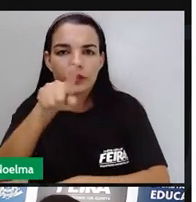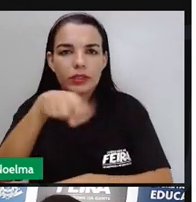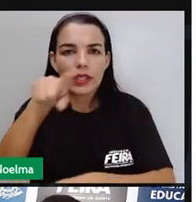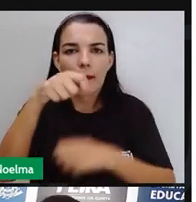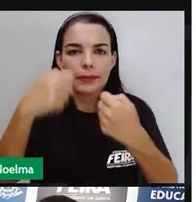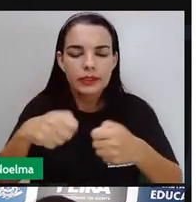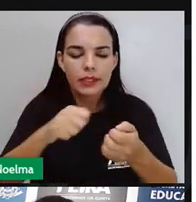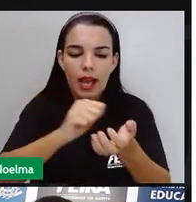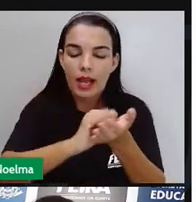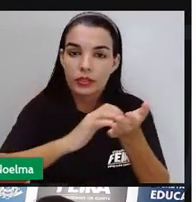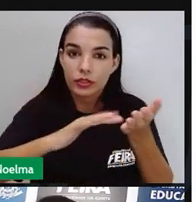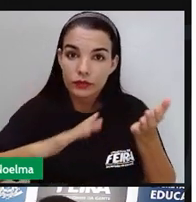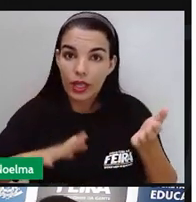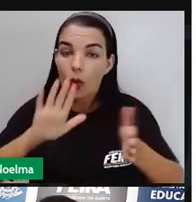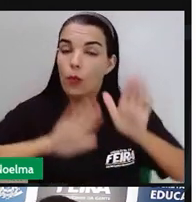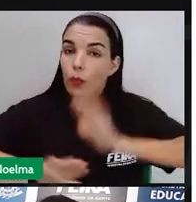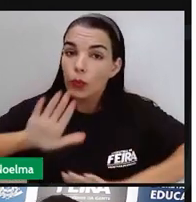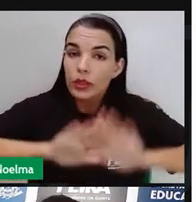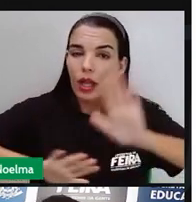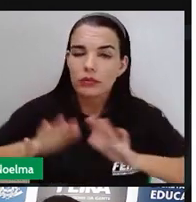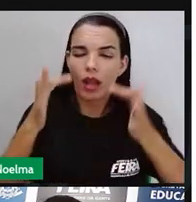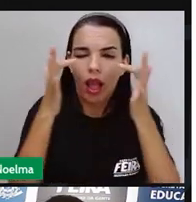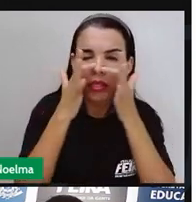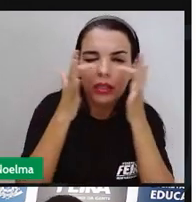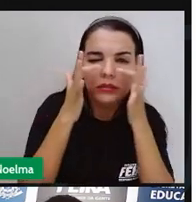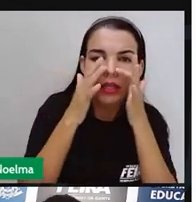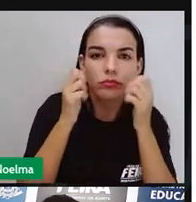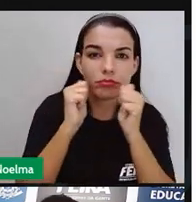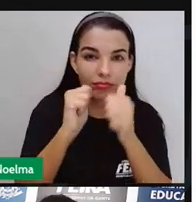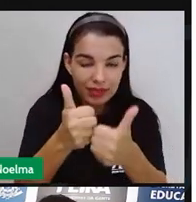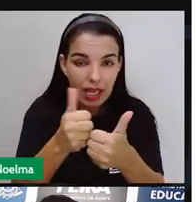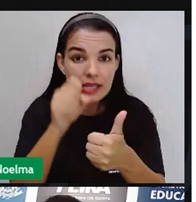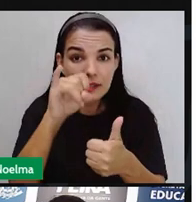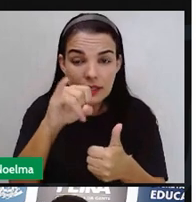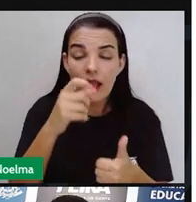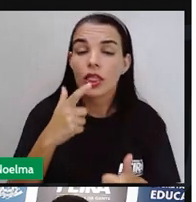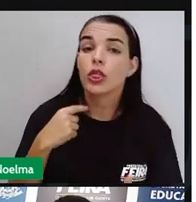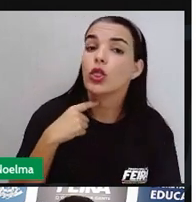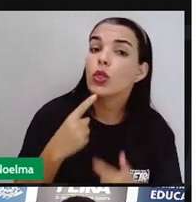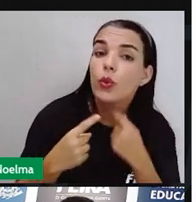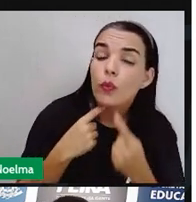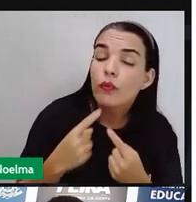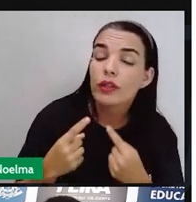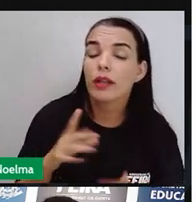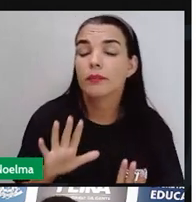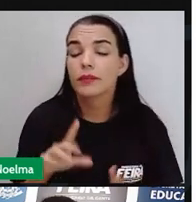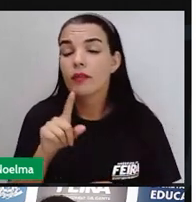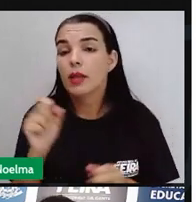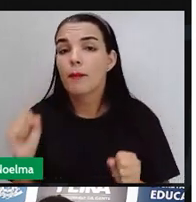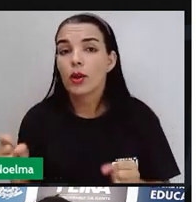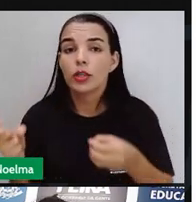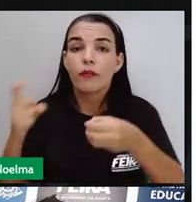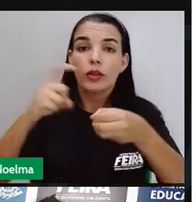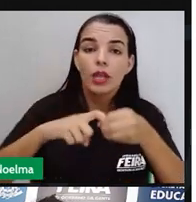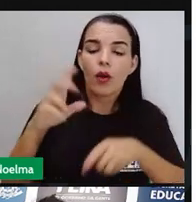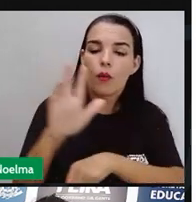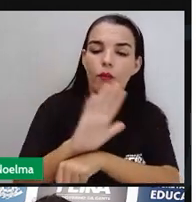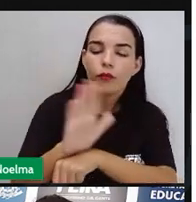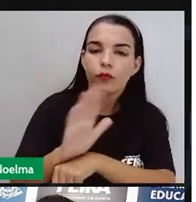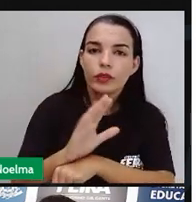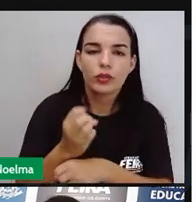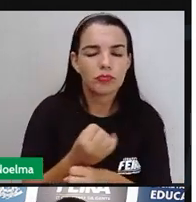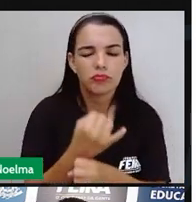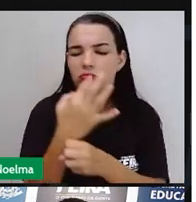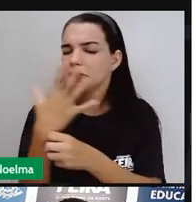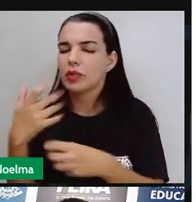com muito cuidado, com muito carinho, com muita atenção. Sentiu alguma dúvida? Volte o vídeo aí e assista quantas vezes